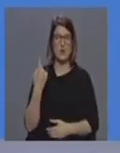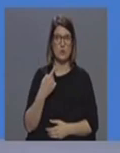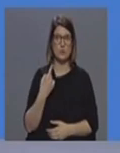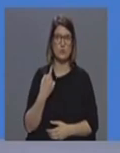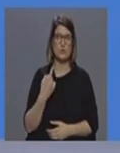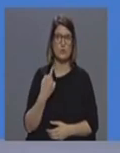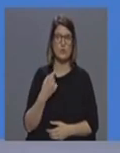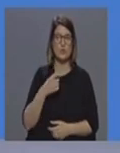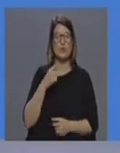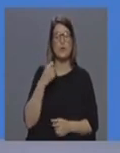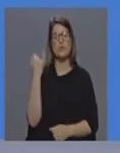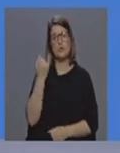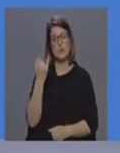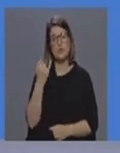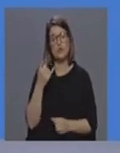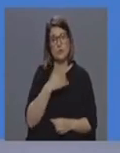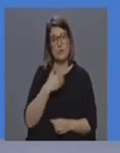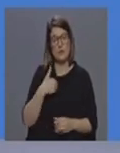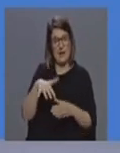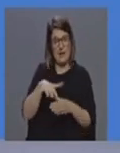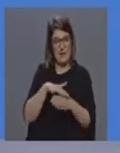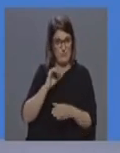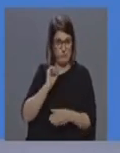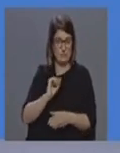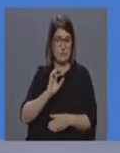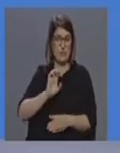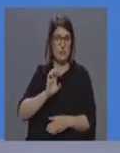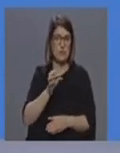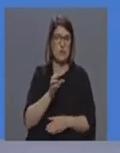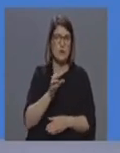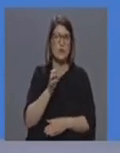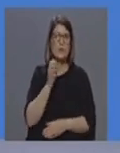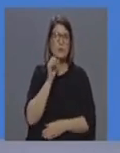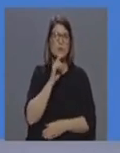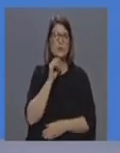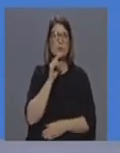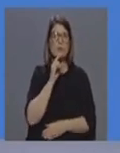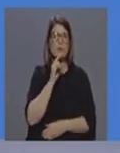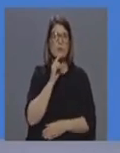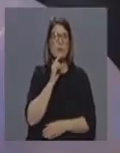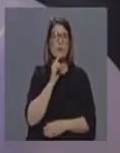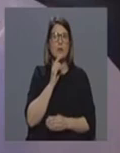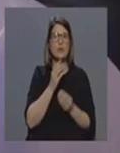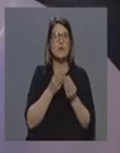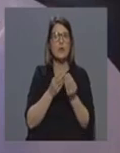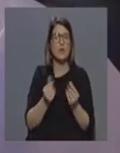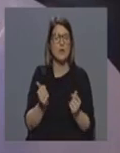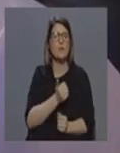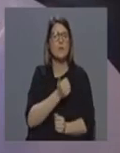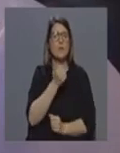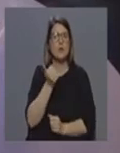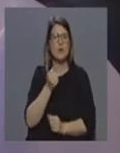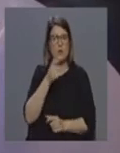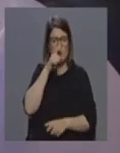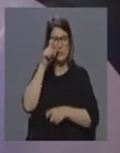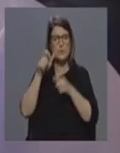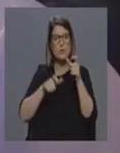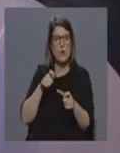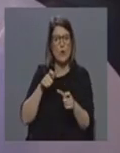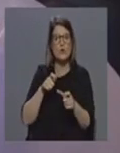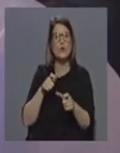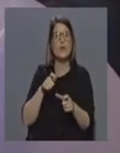todas as instituições de saúde da região uma maior capacidade de resposta àqueles que realmente